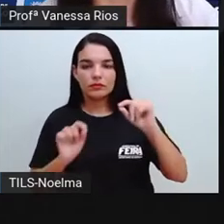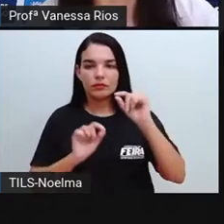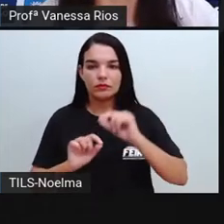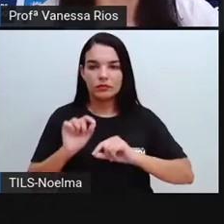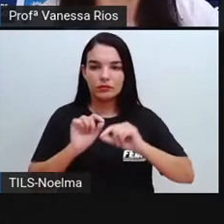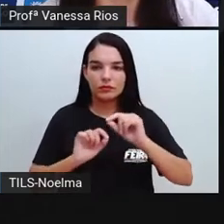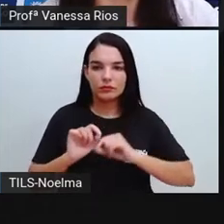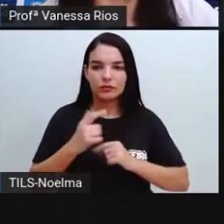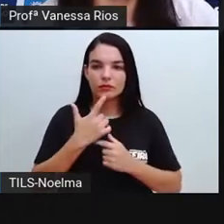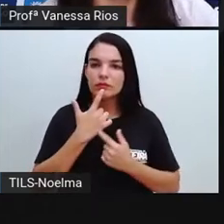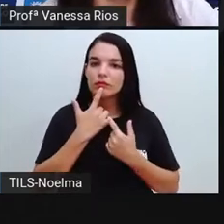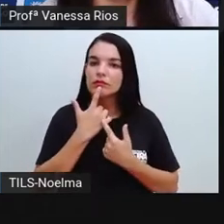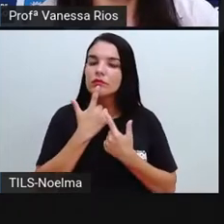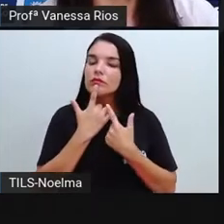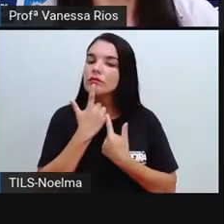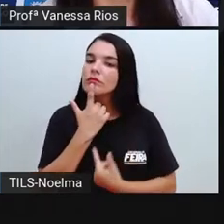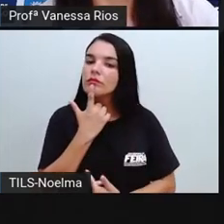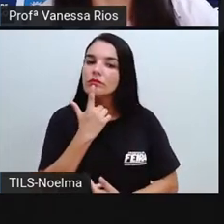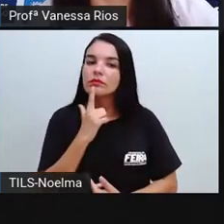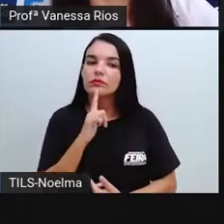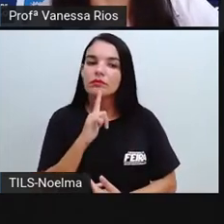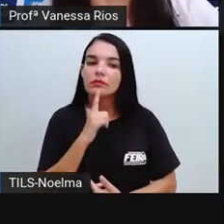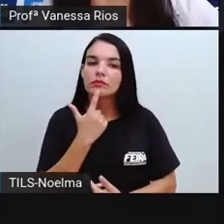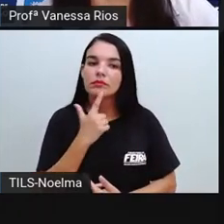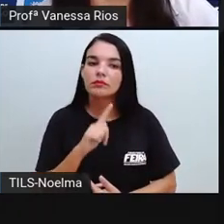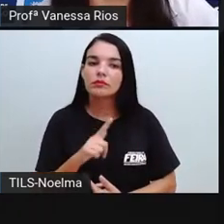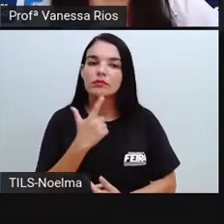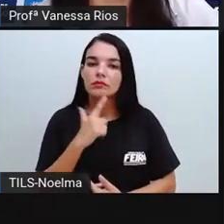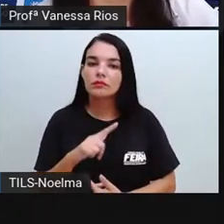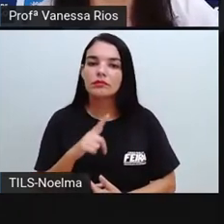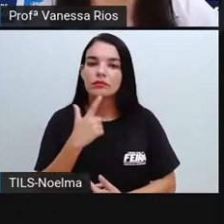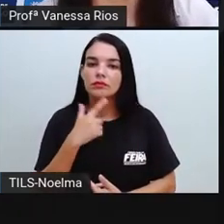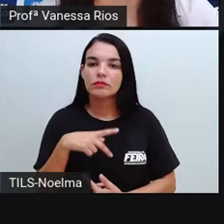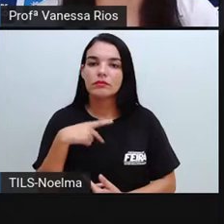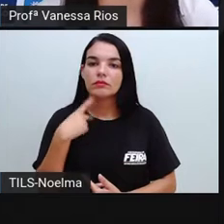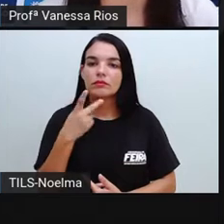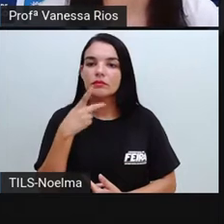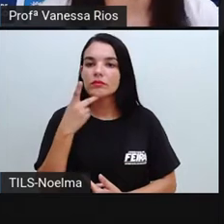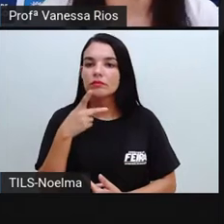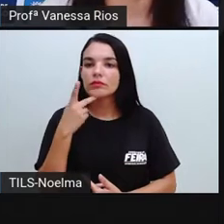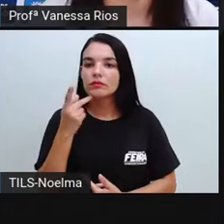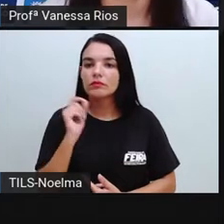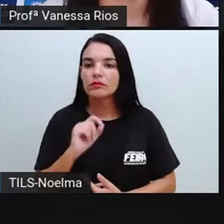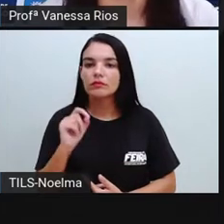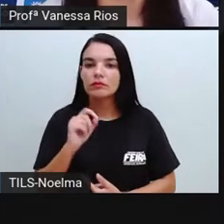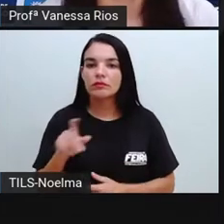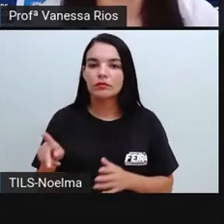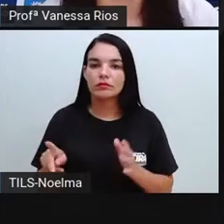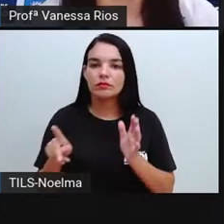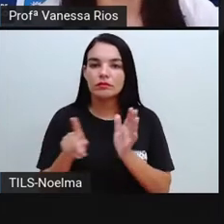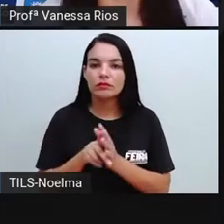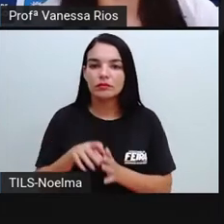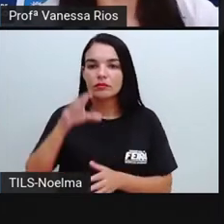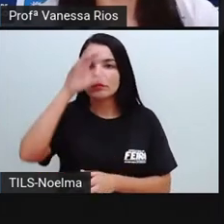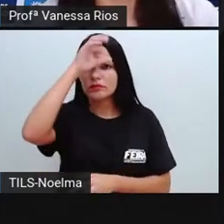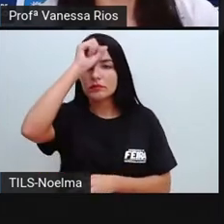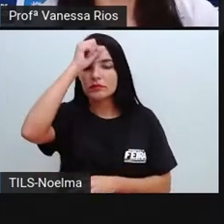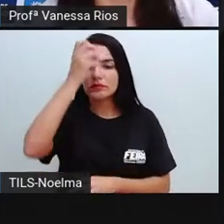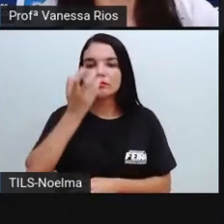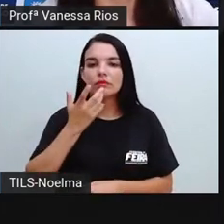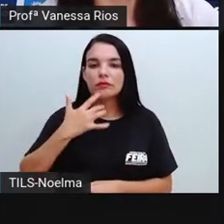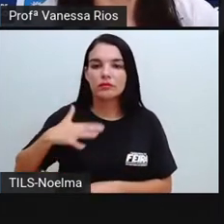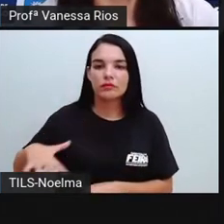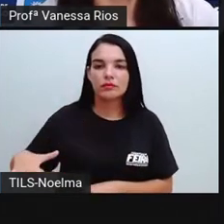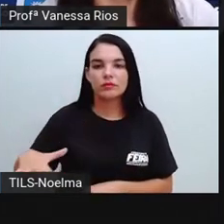nossa estrutura. Aprendemos já na infância e vamos a cada dia entendendo sobre seu